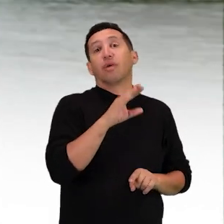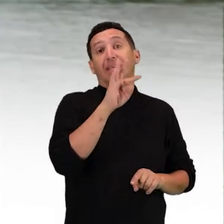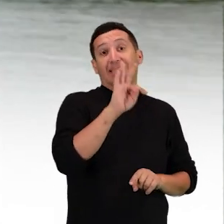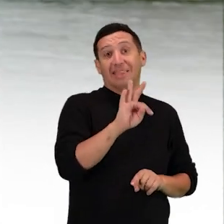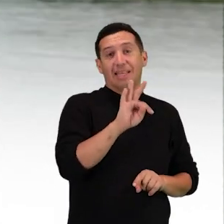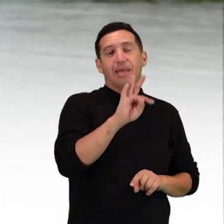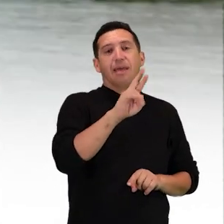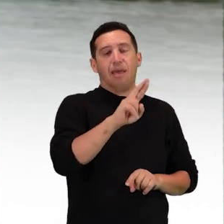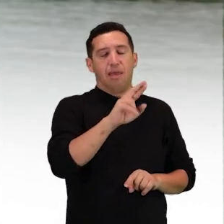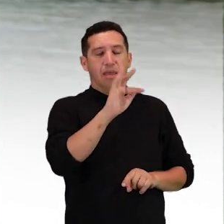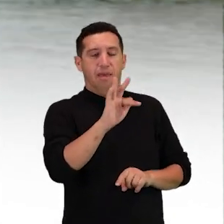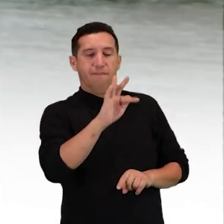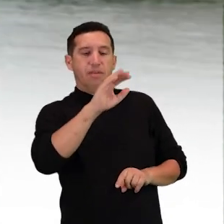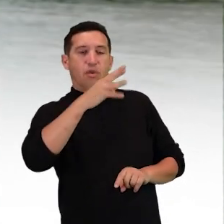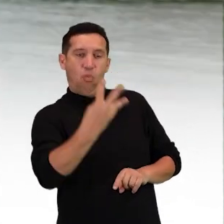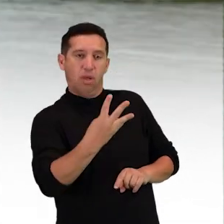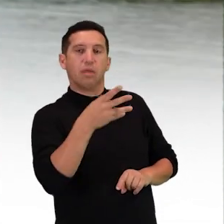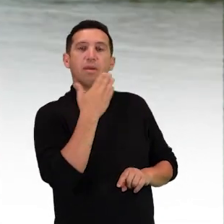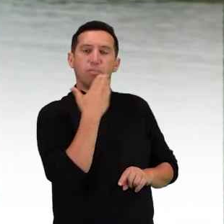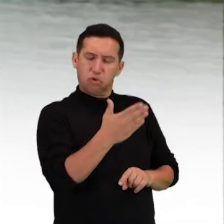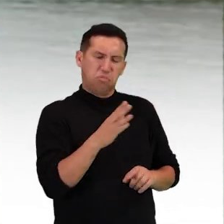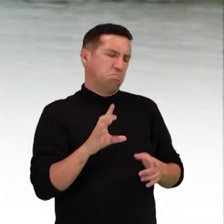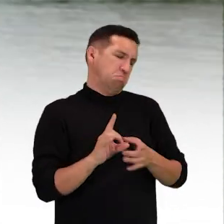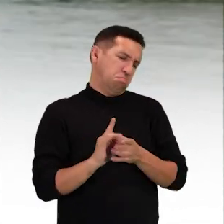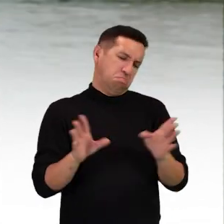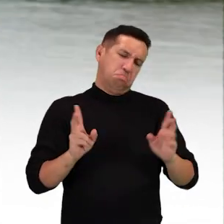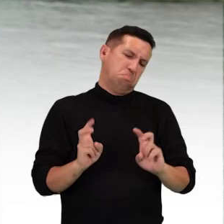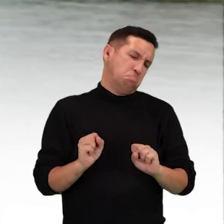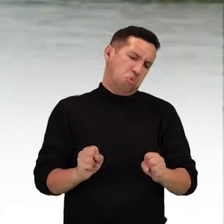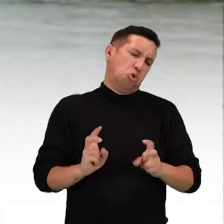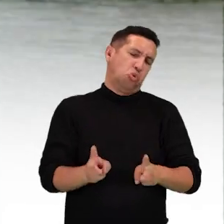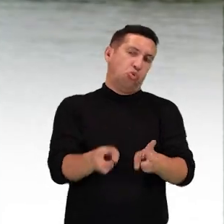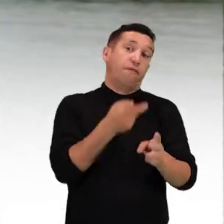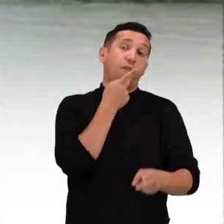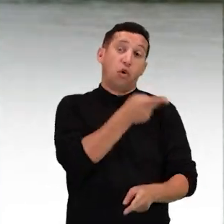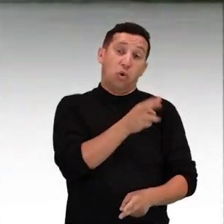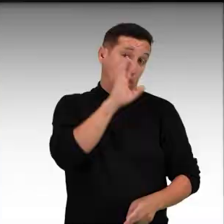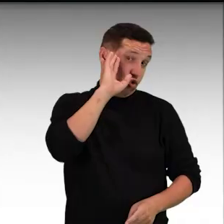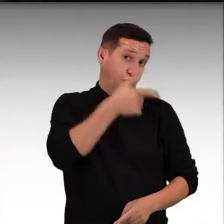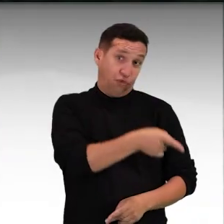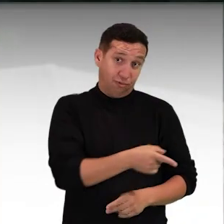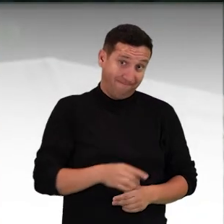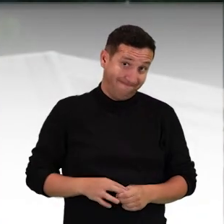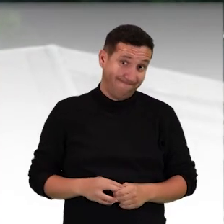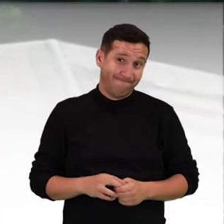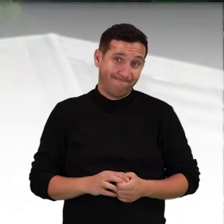Federal da 4ª Região, o TRF-4, que decidiu pela continuidade das obras.